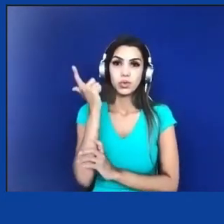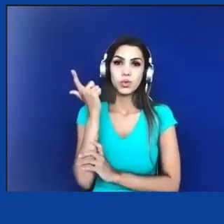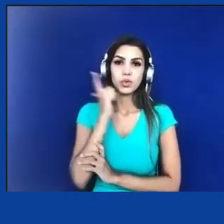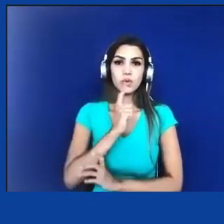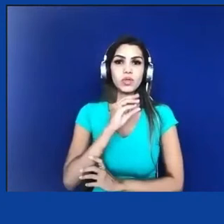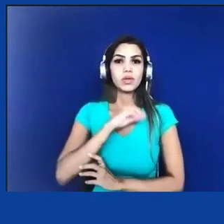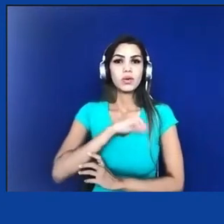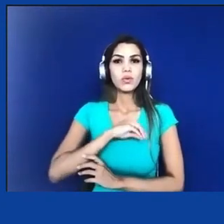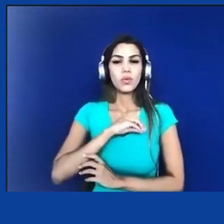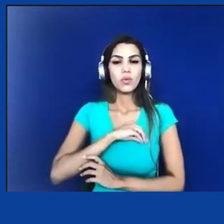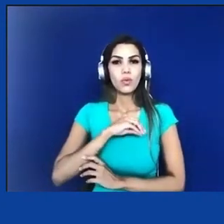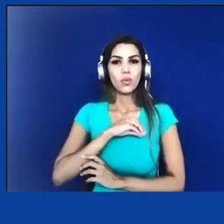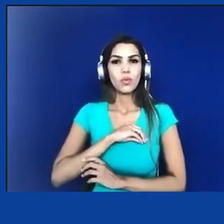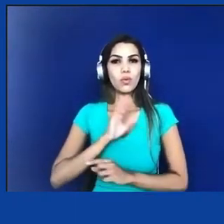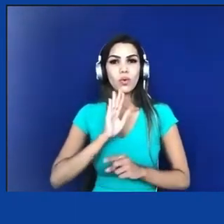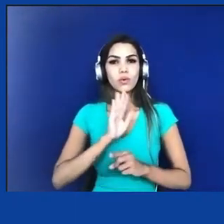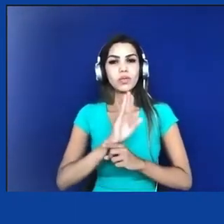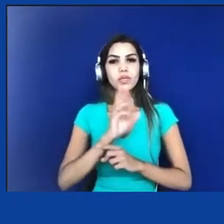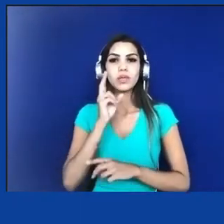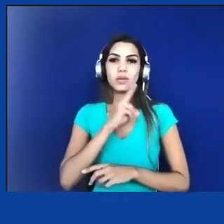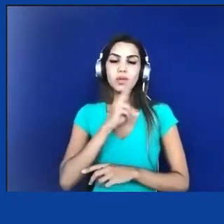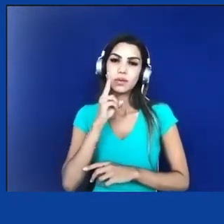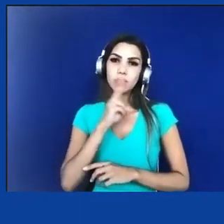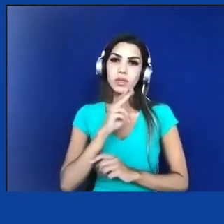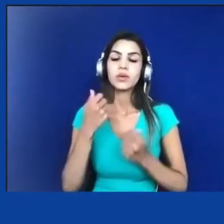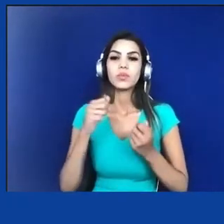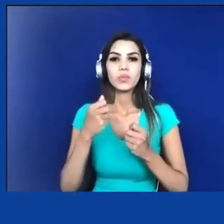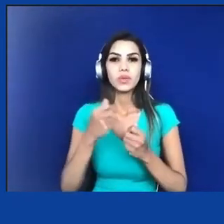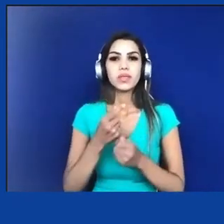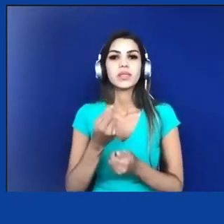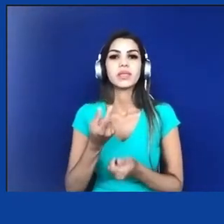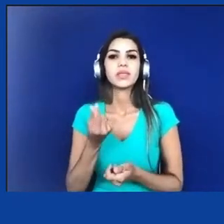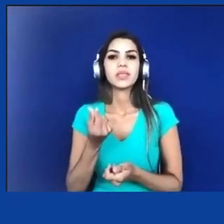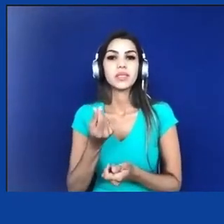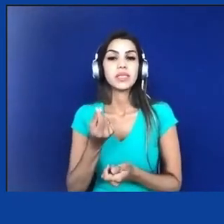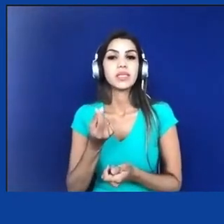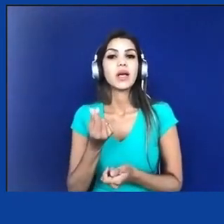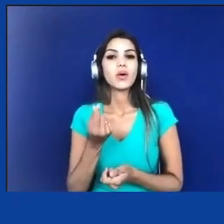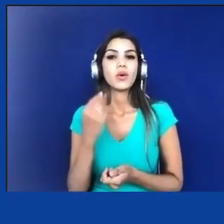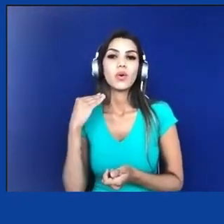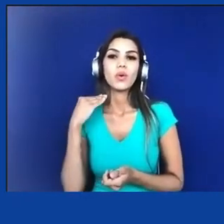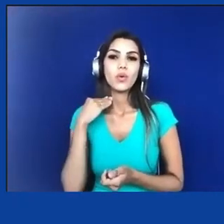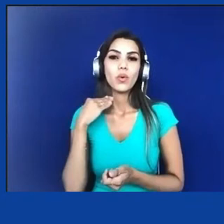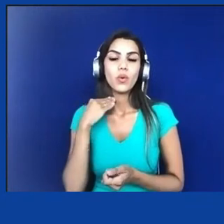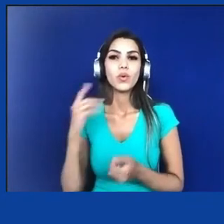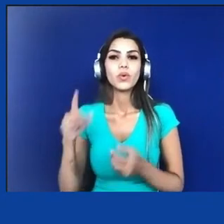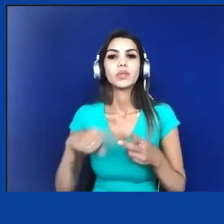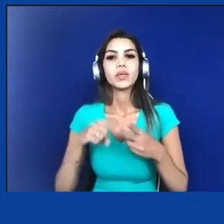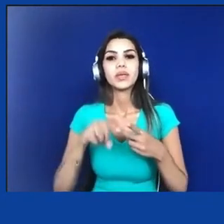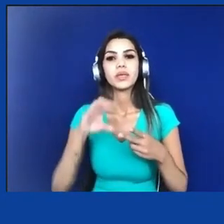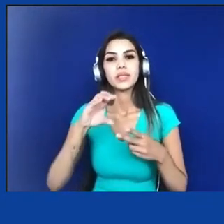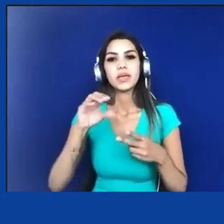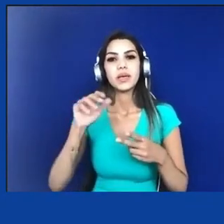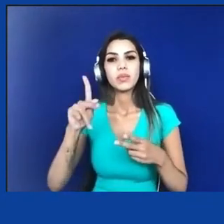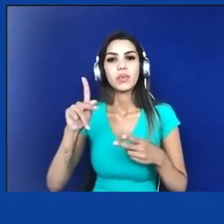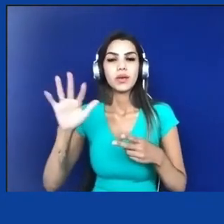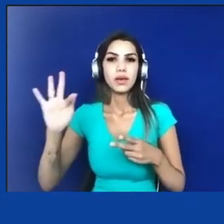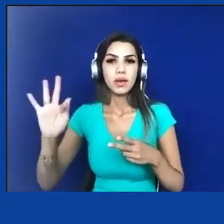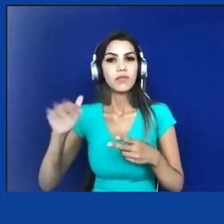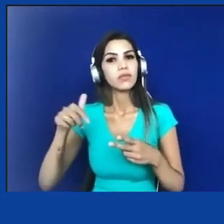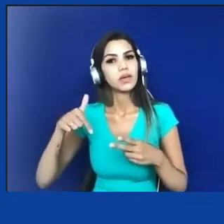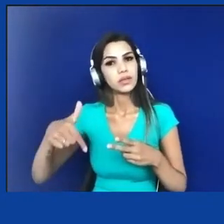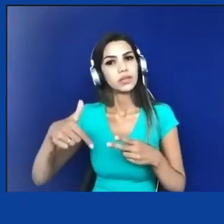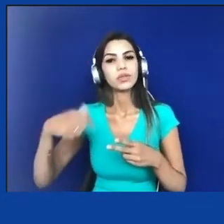é preciso ter conta em banco e CPF ativo. Sucede que 46 milhões de